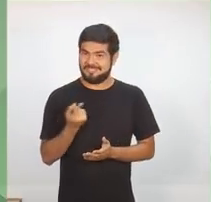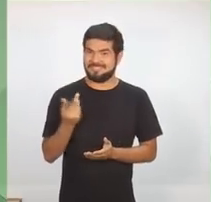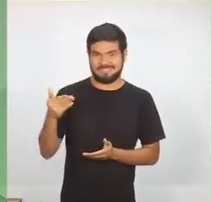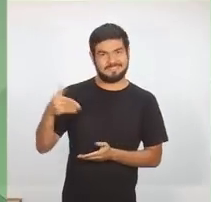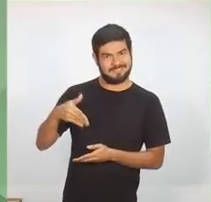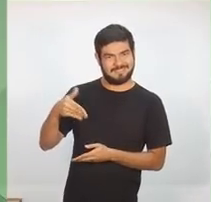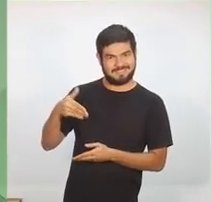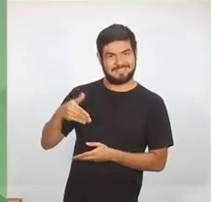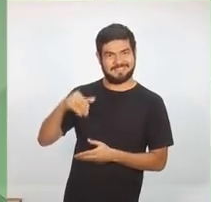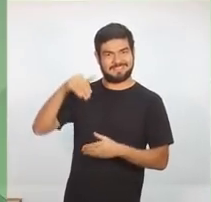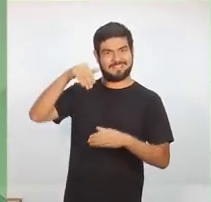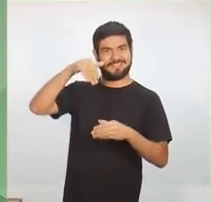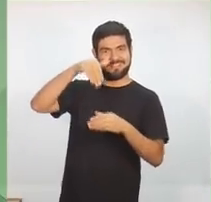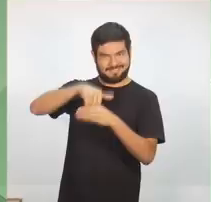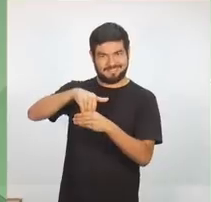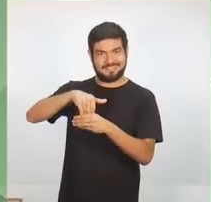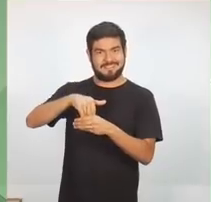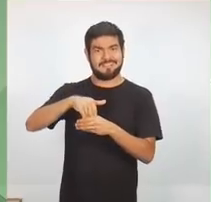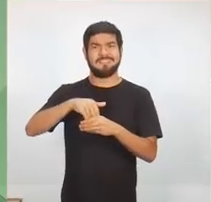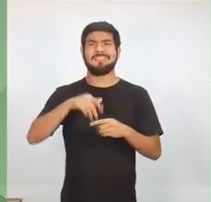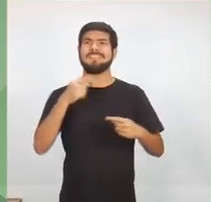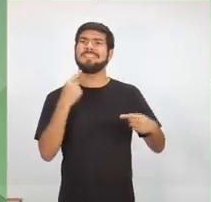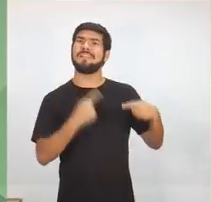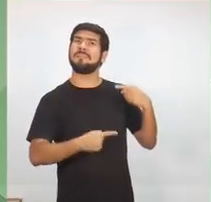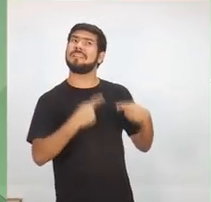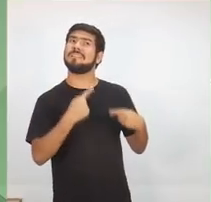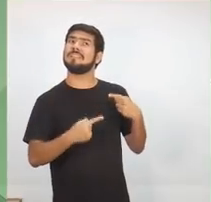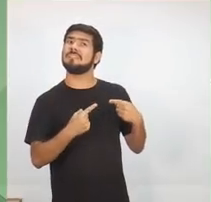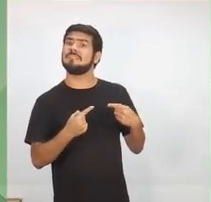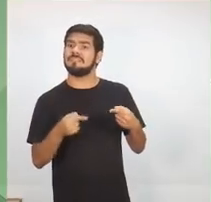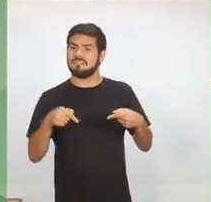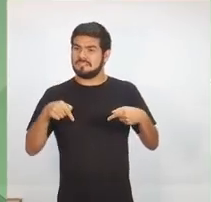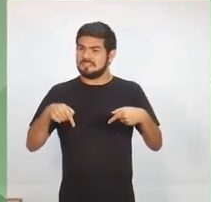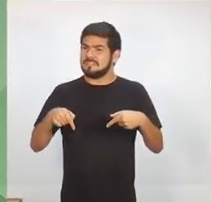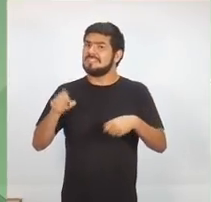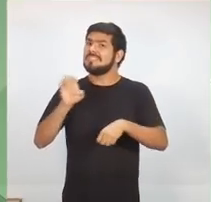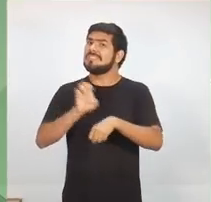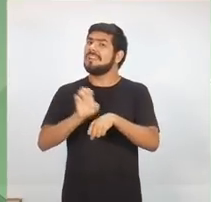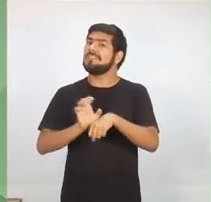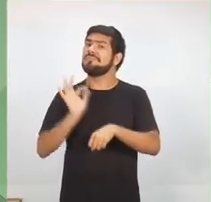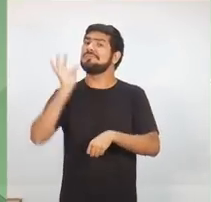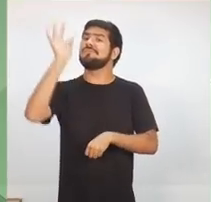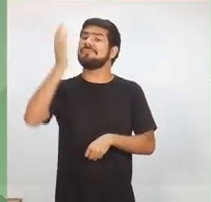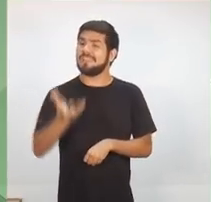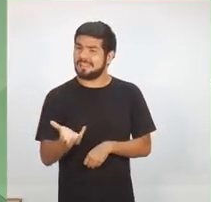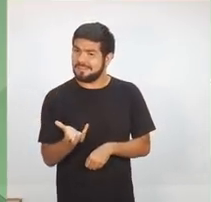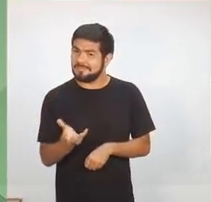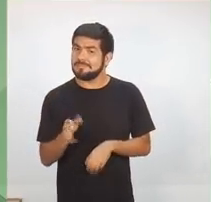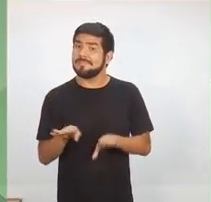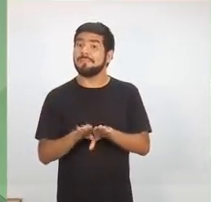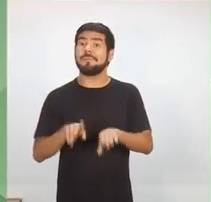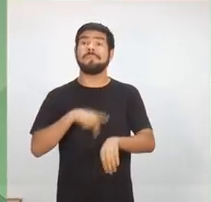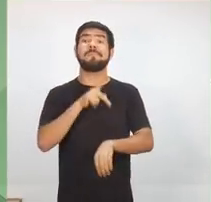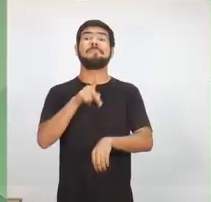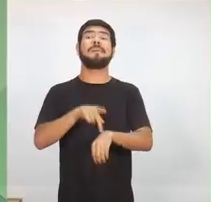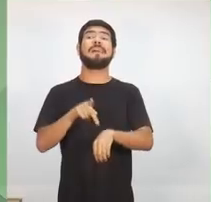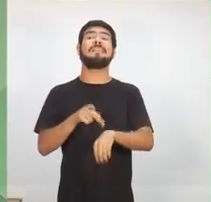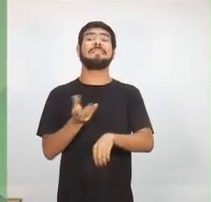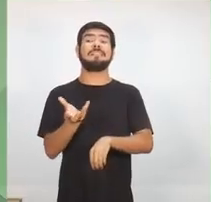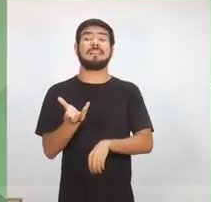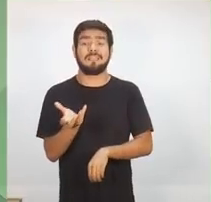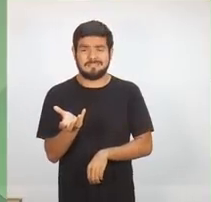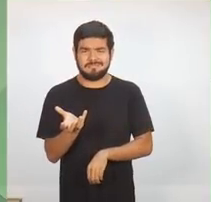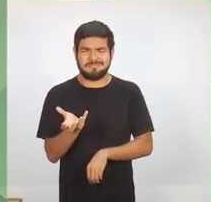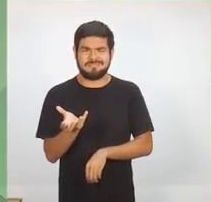debatendo que estado nós queremos e que país nós queremos. A